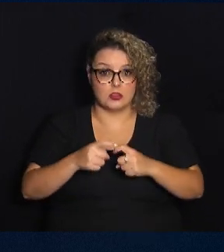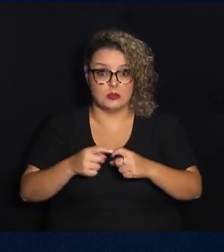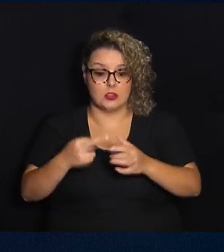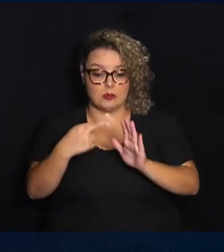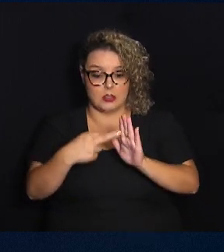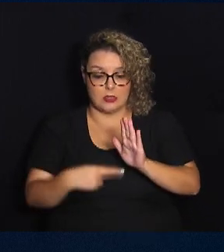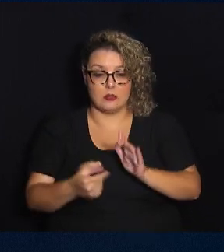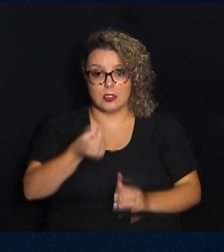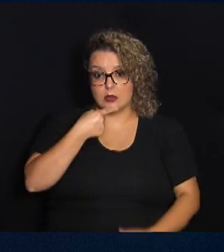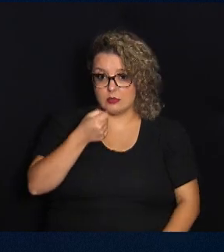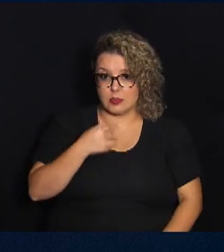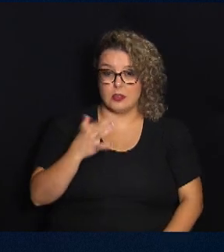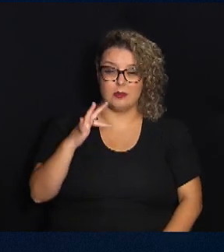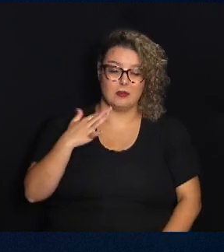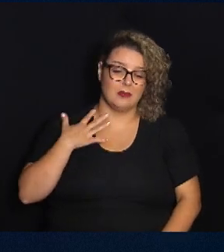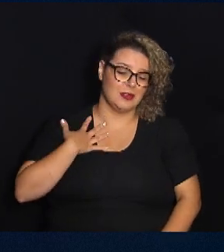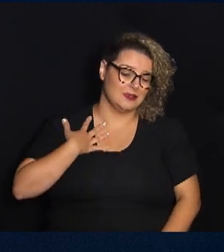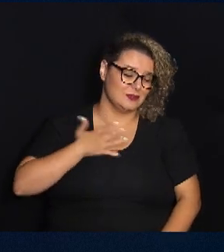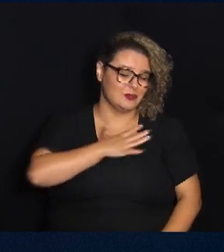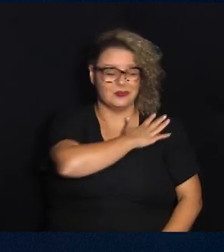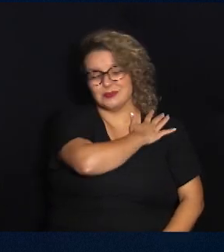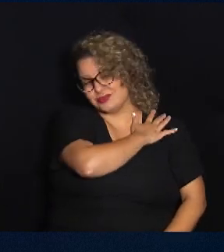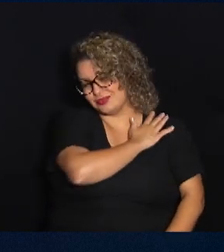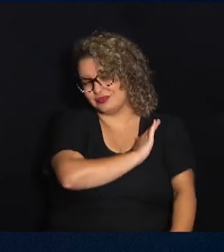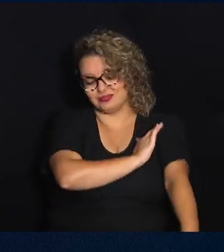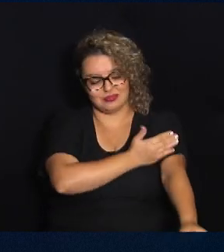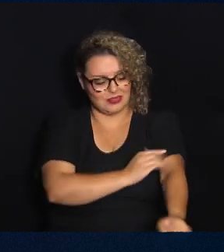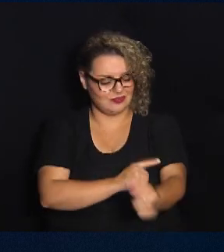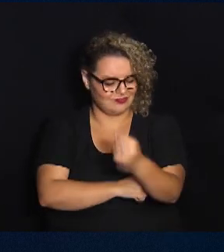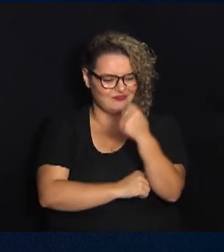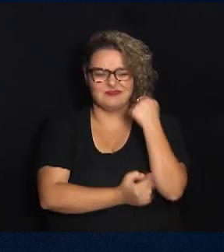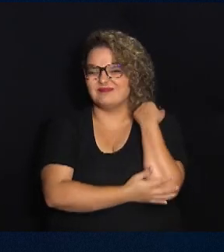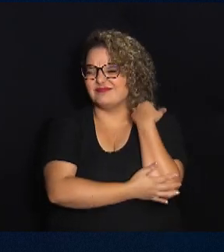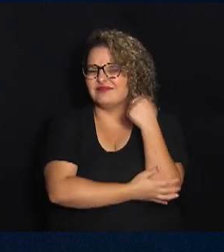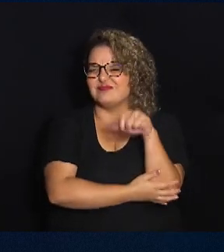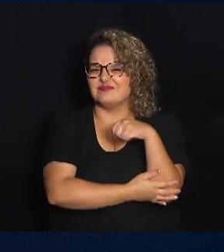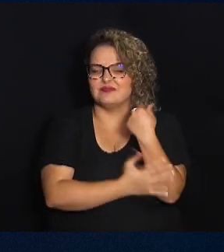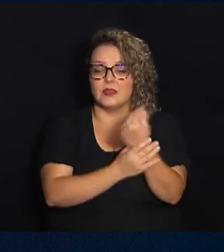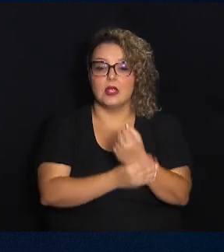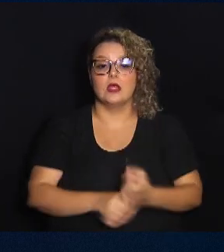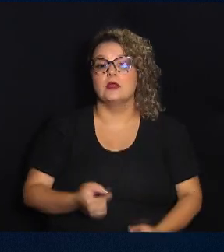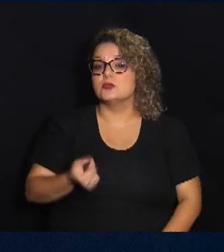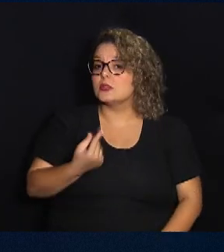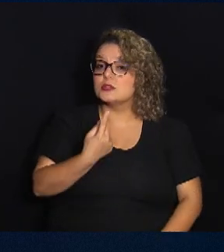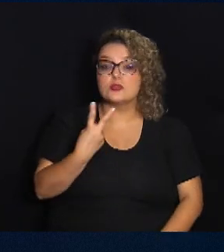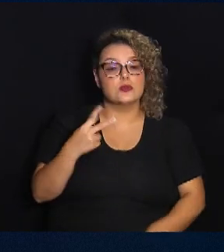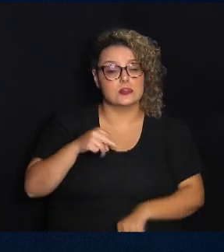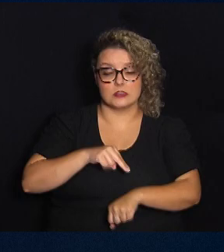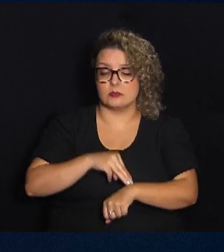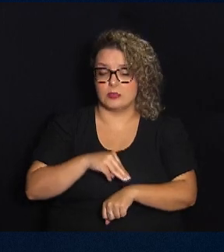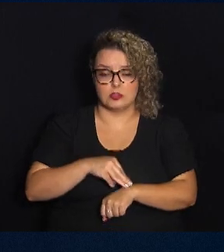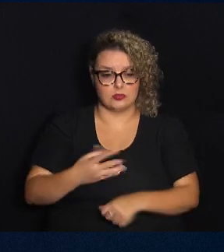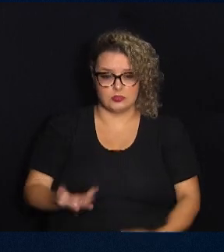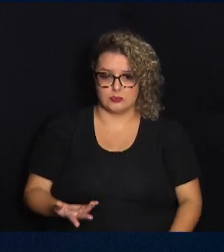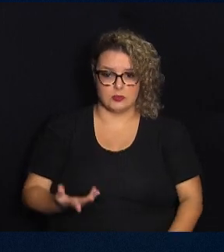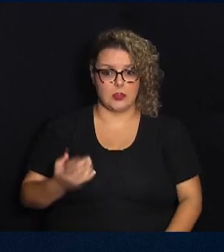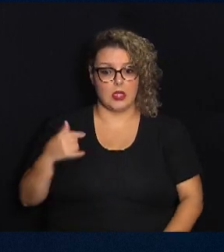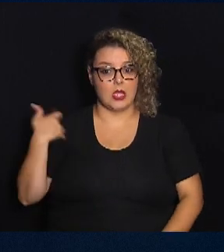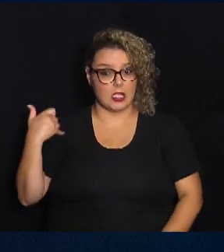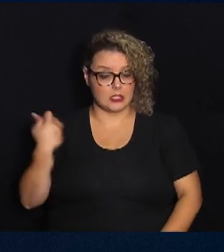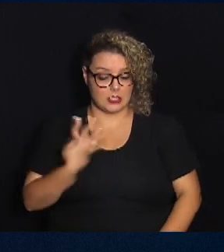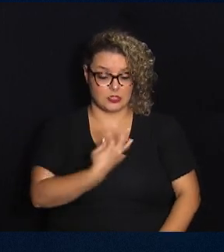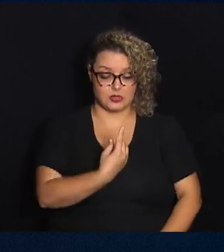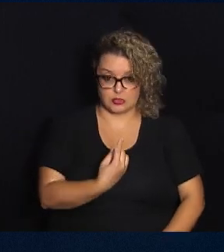renovação de receitas, dor articular e muscular. E o tempo médio de cada um desses atendimentos foram de quase 12 minutos.